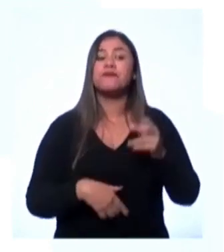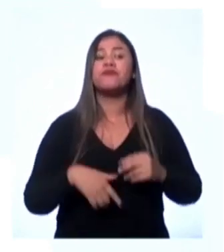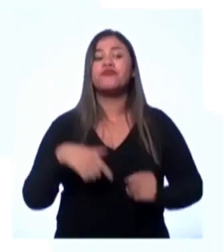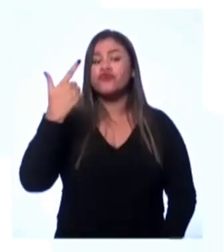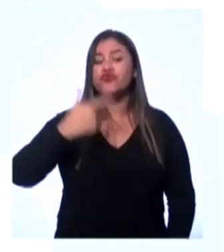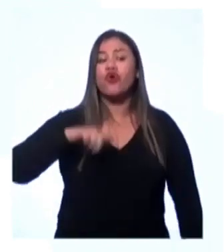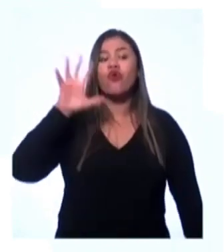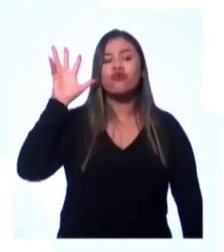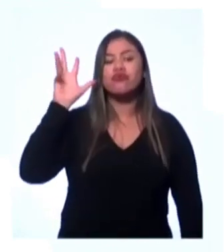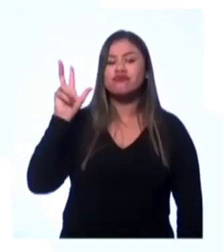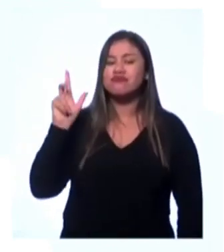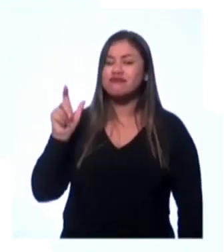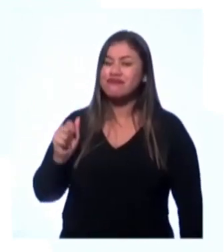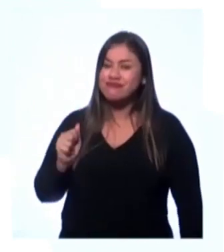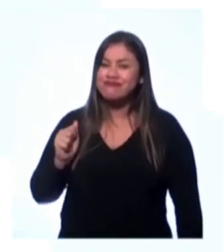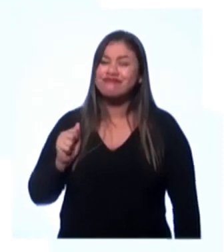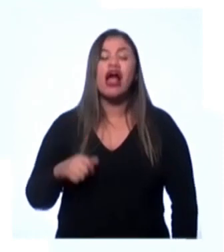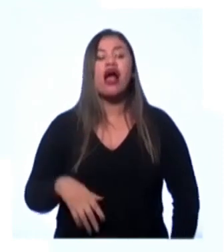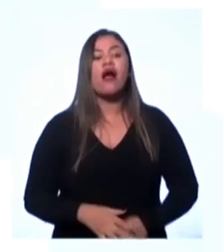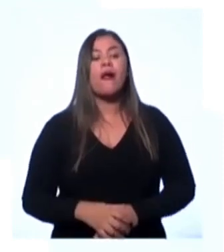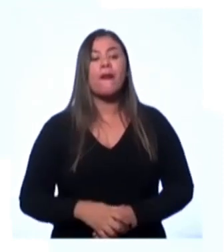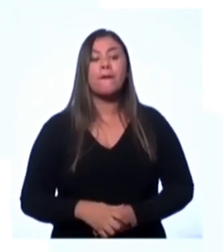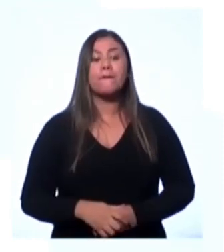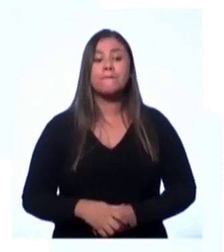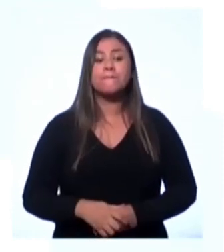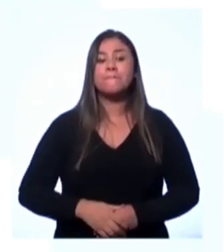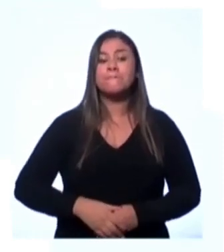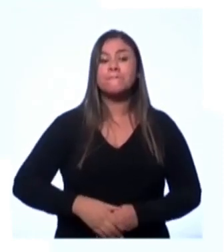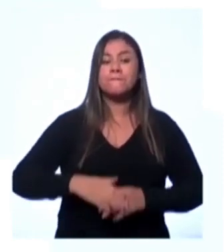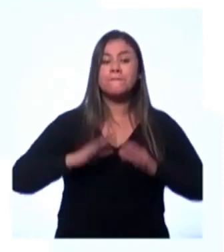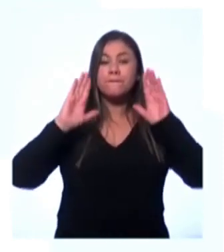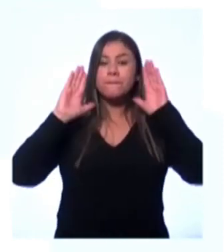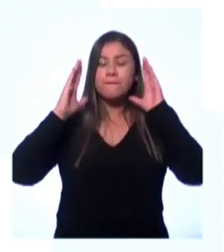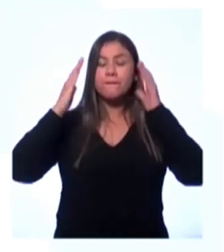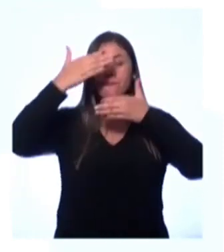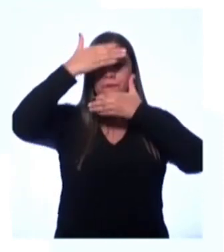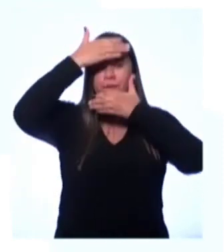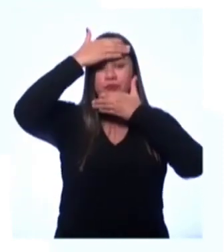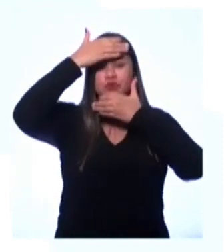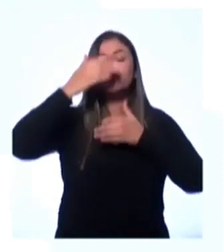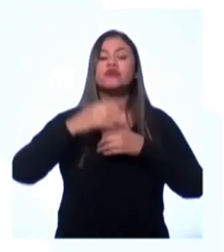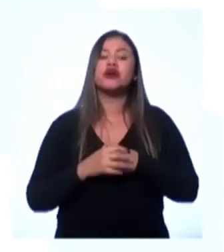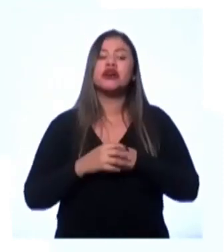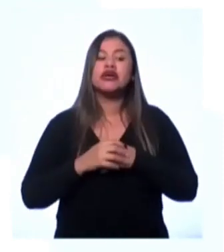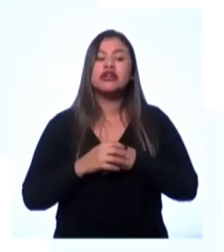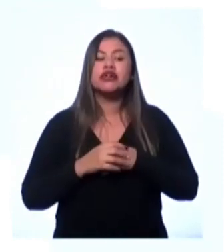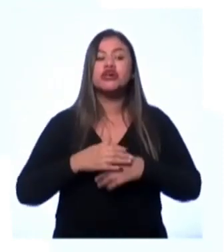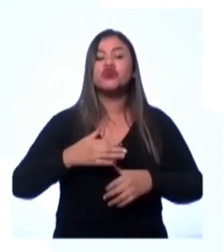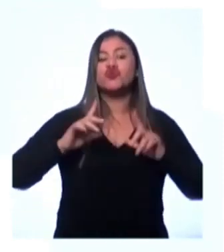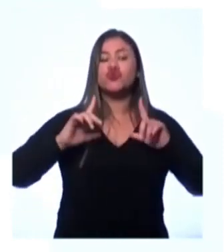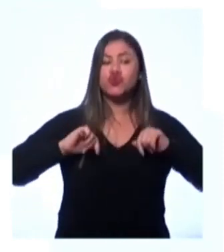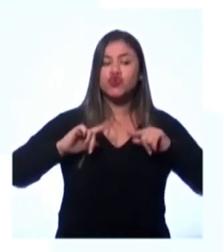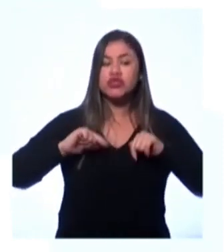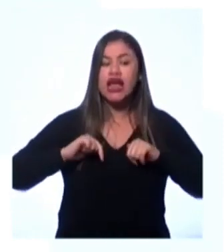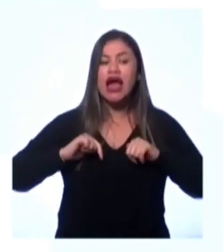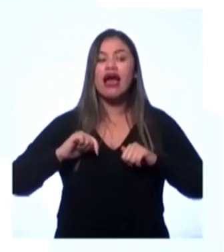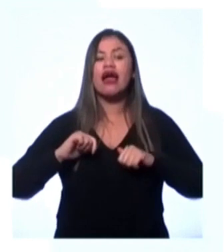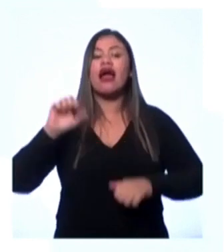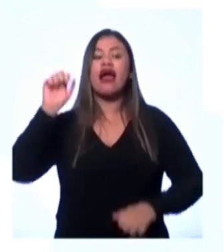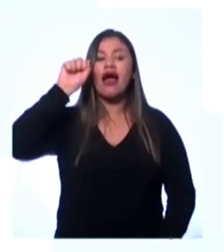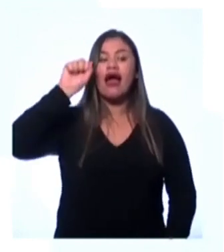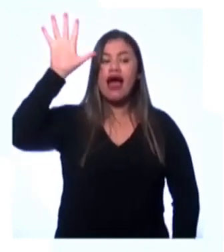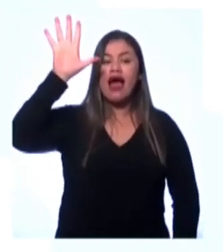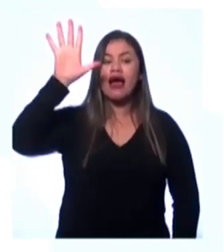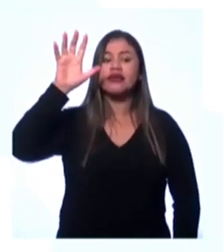etnias africanas, as etnias muçulmanas, judaicas, asiáticas, europeias.